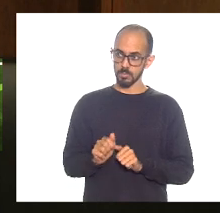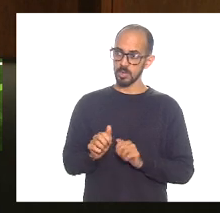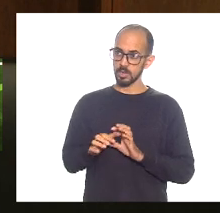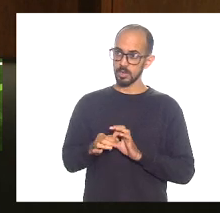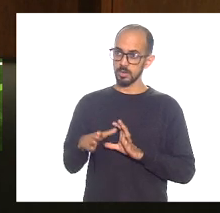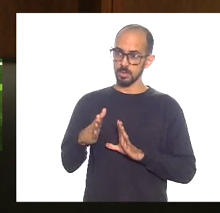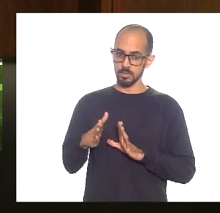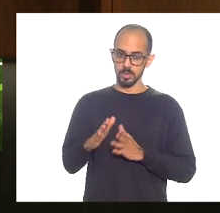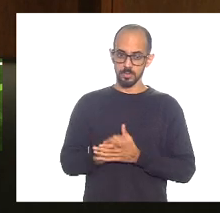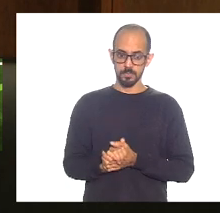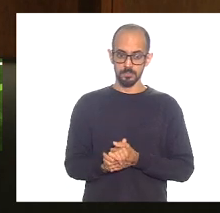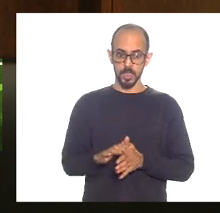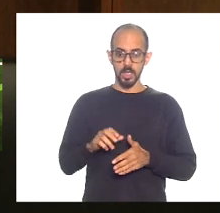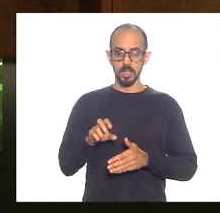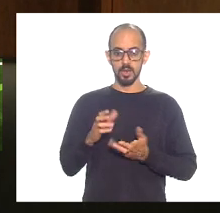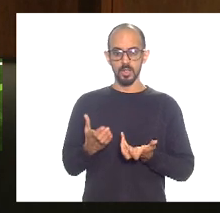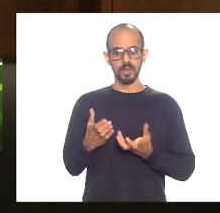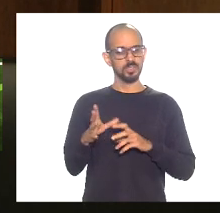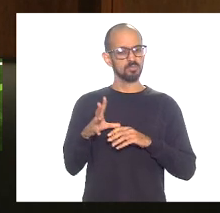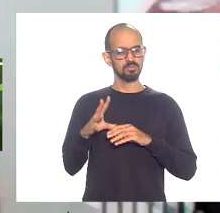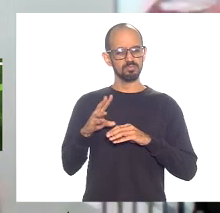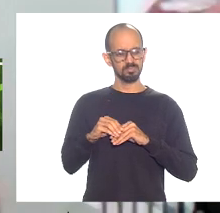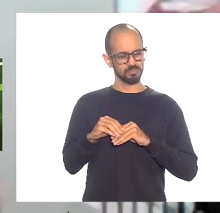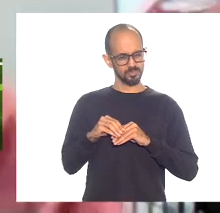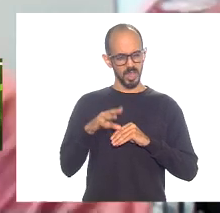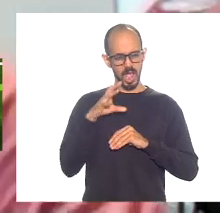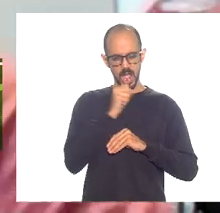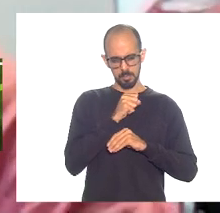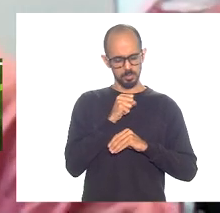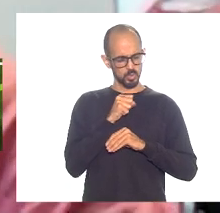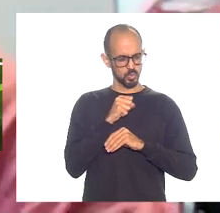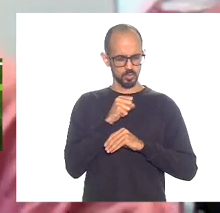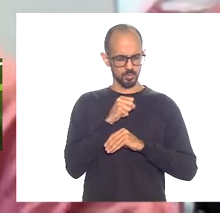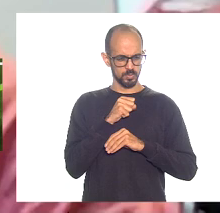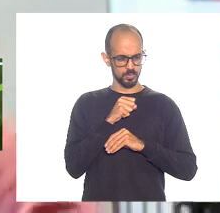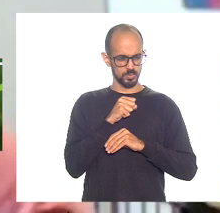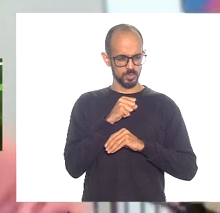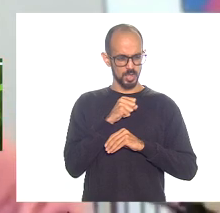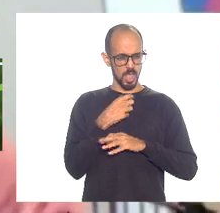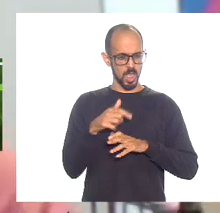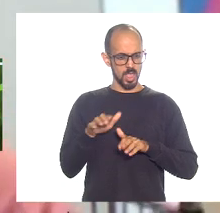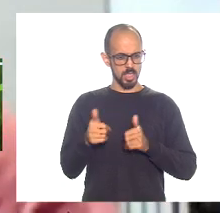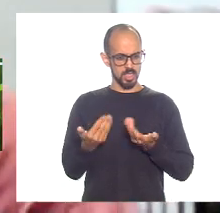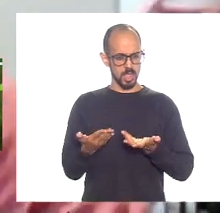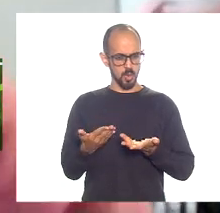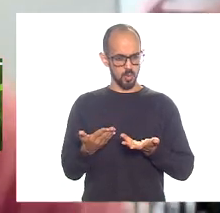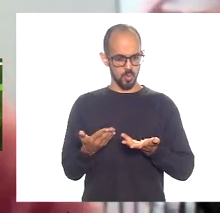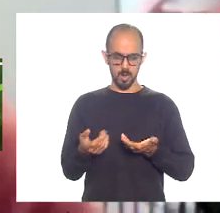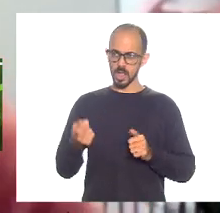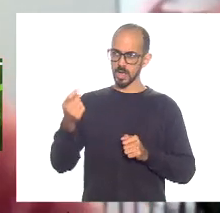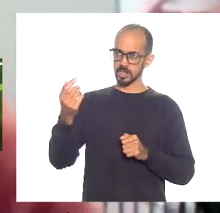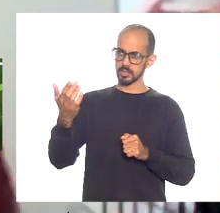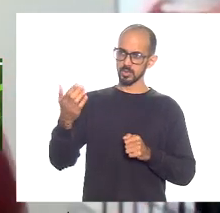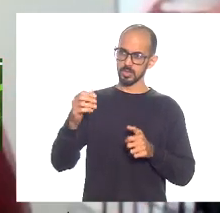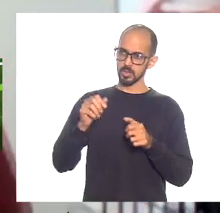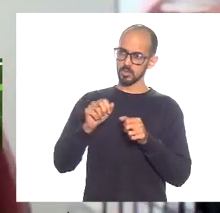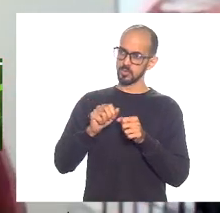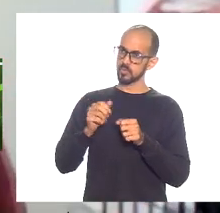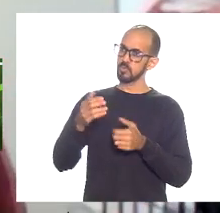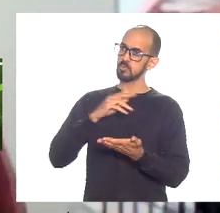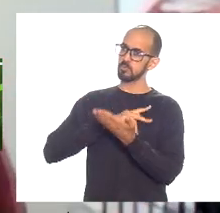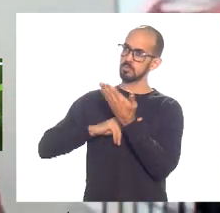presidente eu vou ser breve e bem objetivo acho que essa movimentação que vossa excelência faz